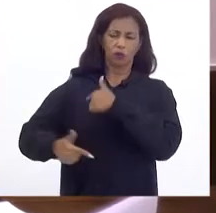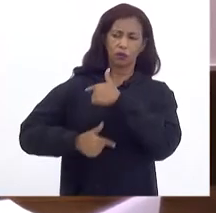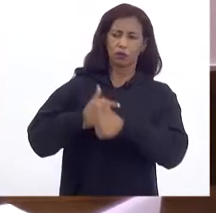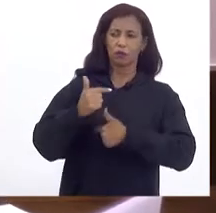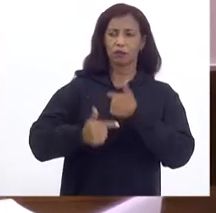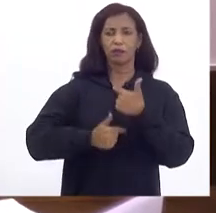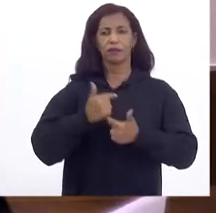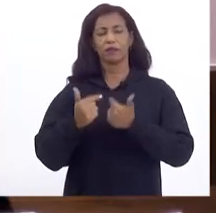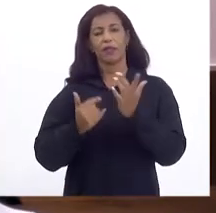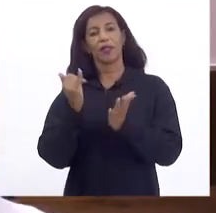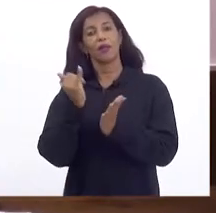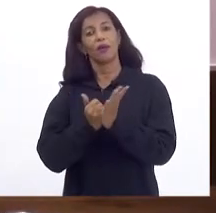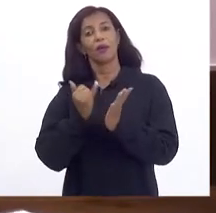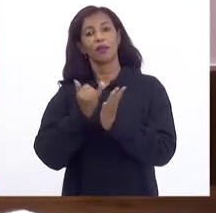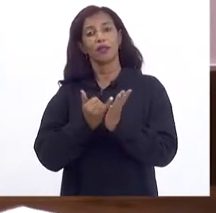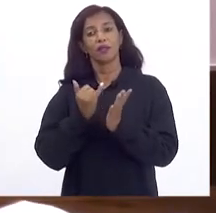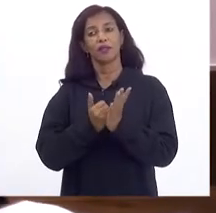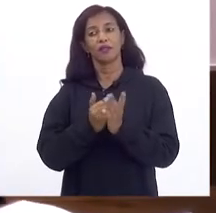Com receitas